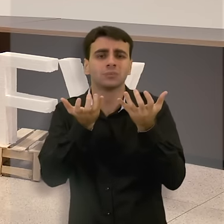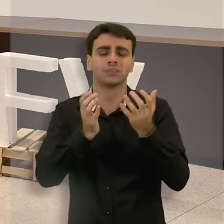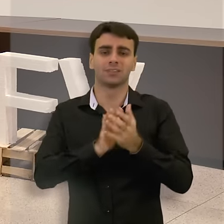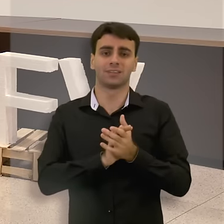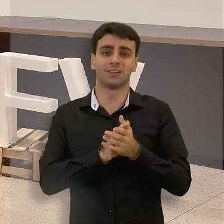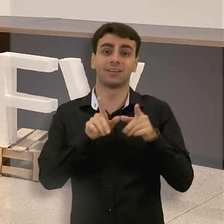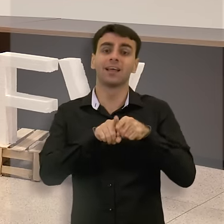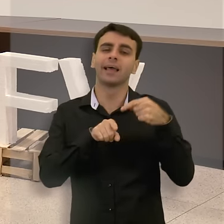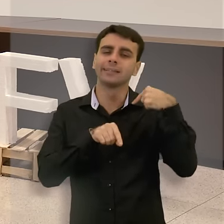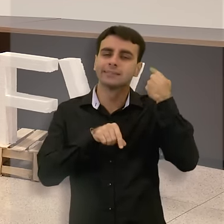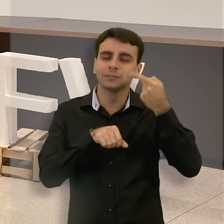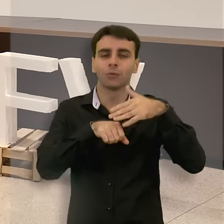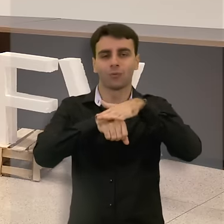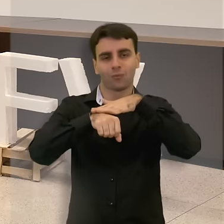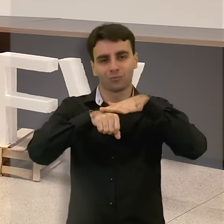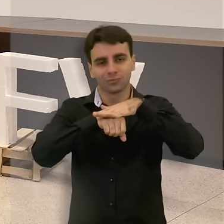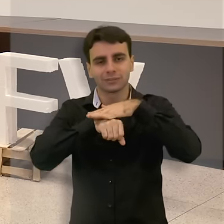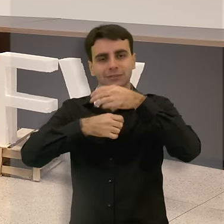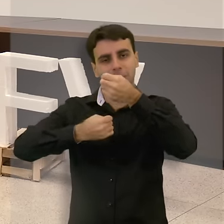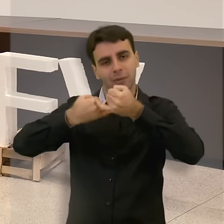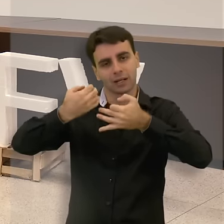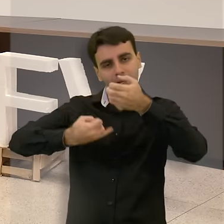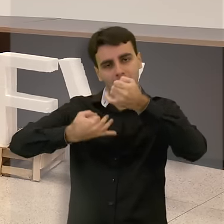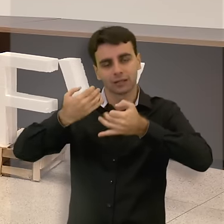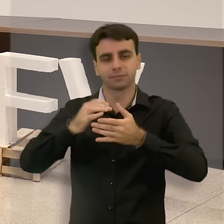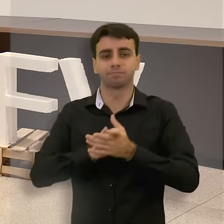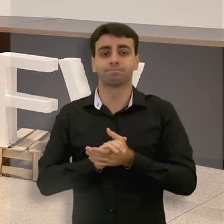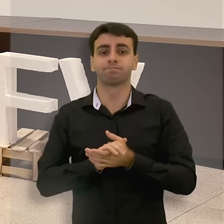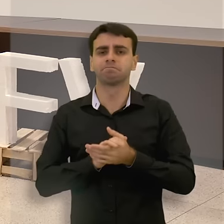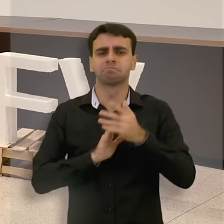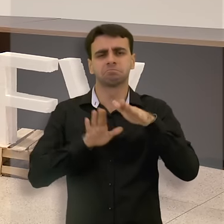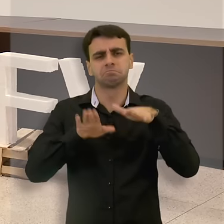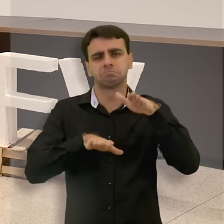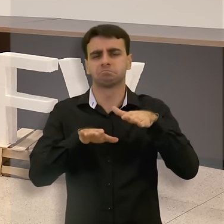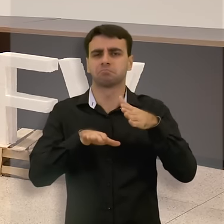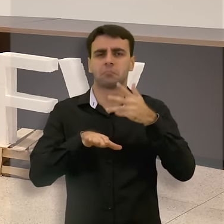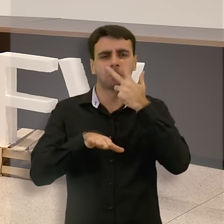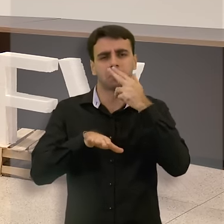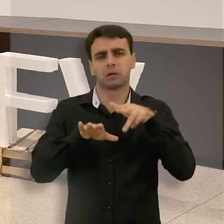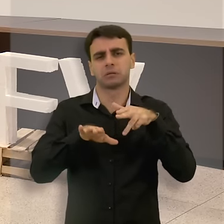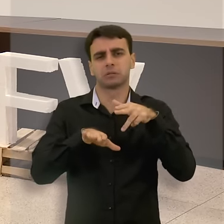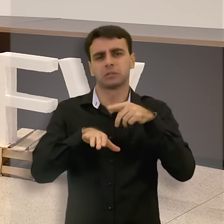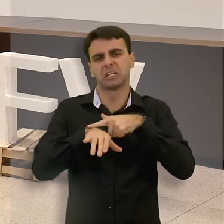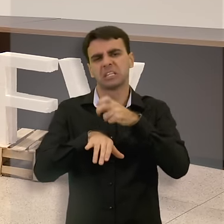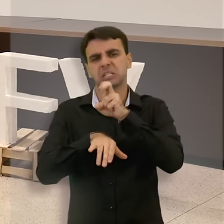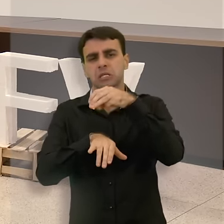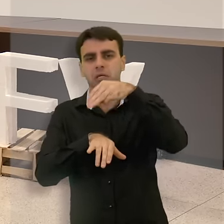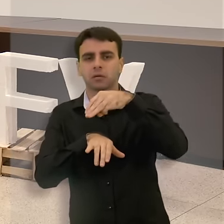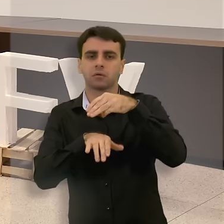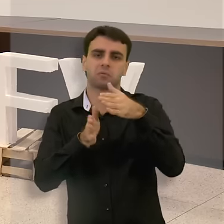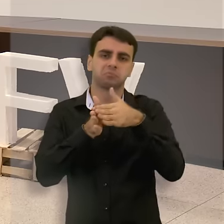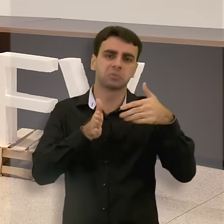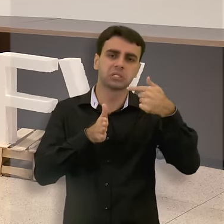E aí a gente conversou um pouco mais sobre isso. Isso não durou cinco a sete minutos.